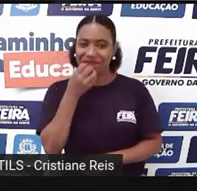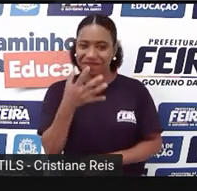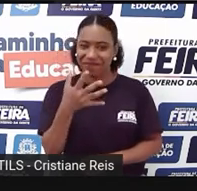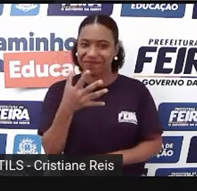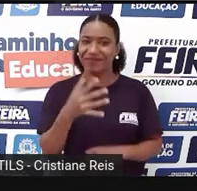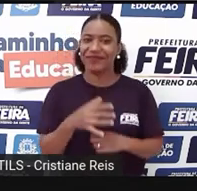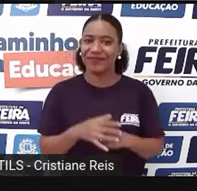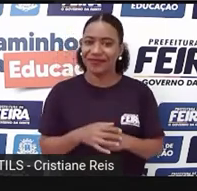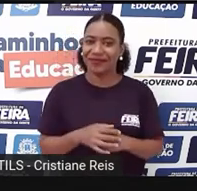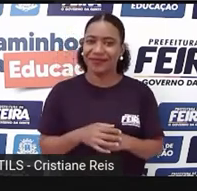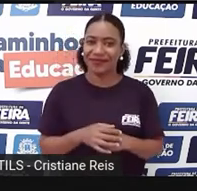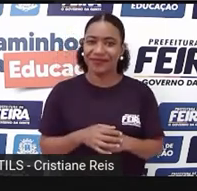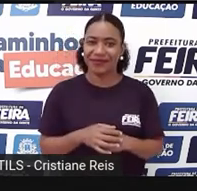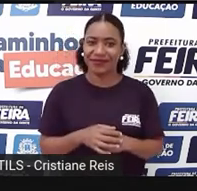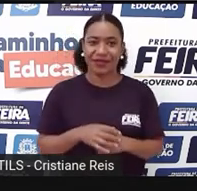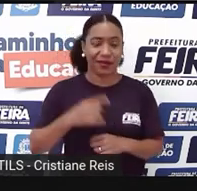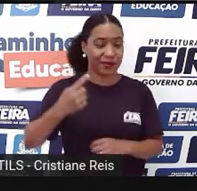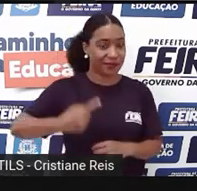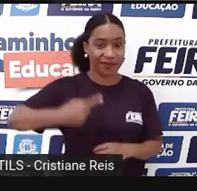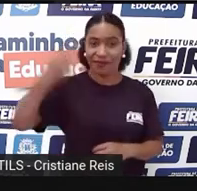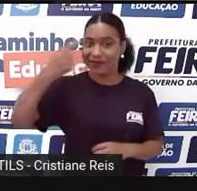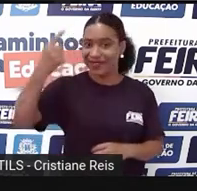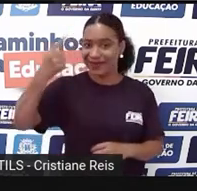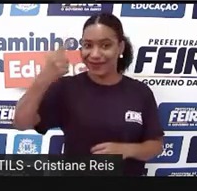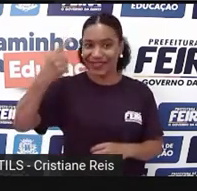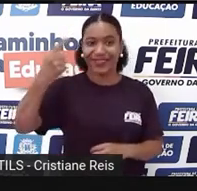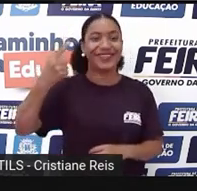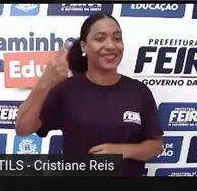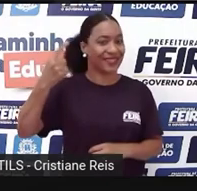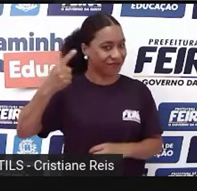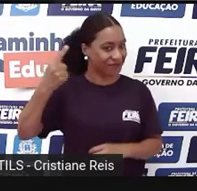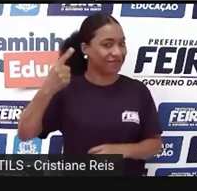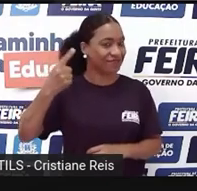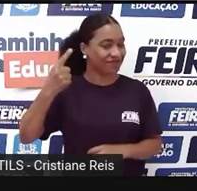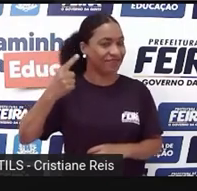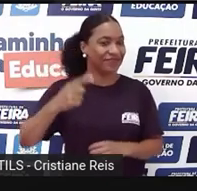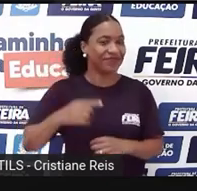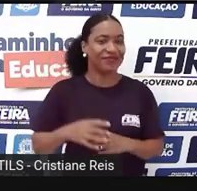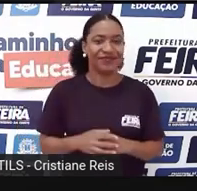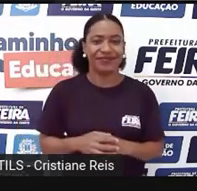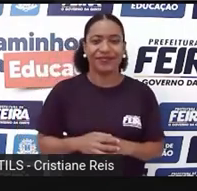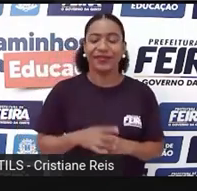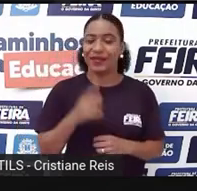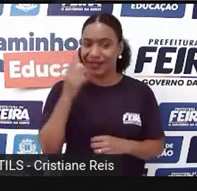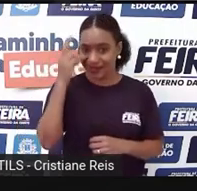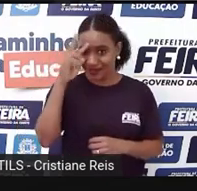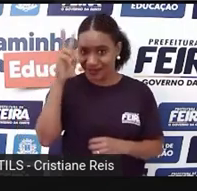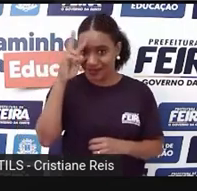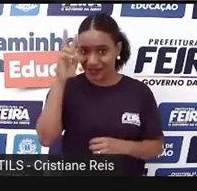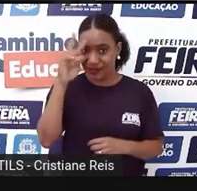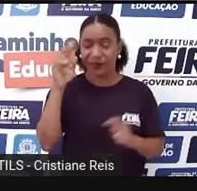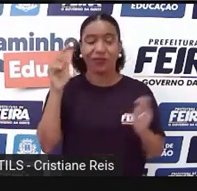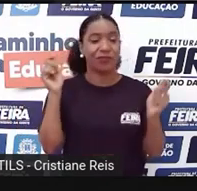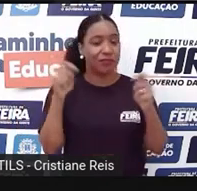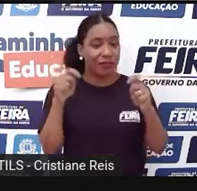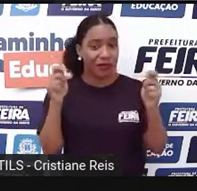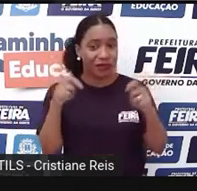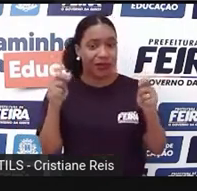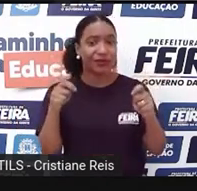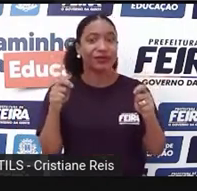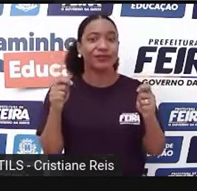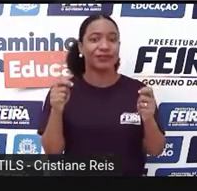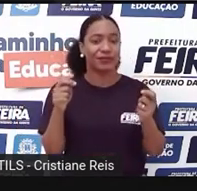pontos E estamos No primeiro lugar No placar Dos líderes Lembrem-se Que aqui vocês podem